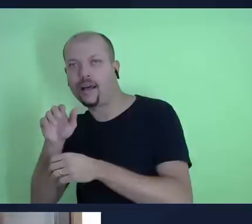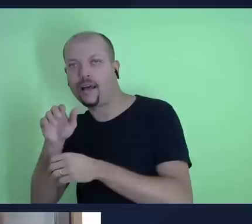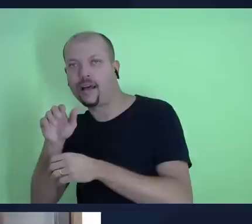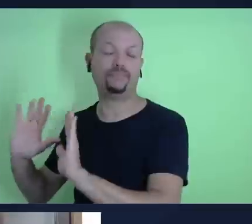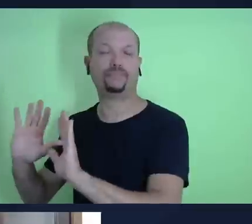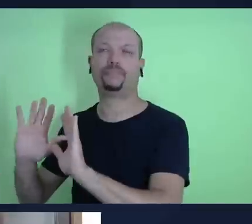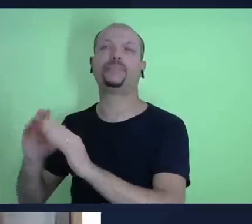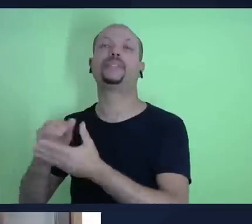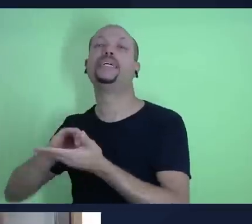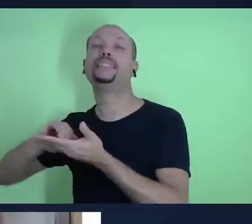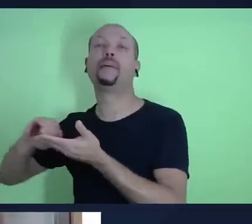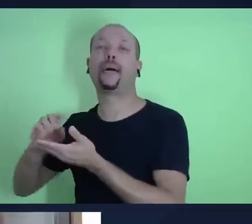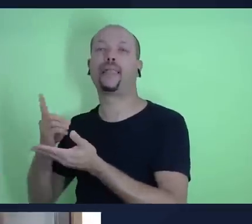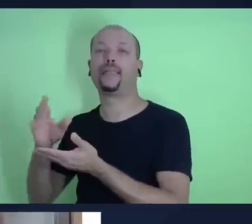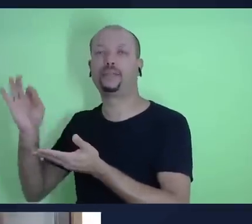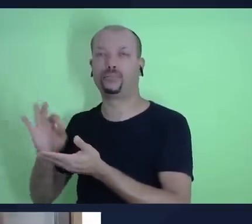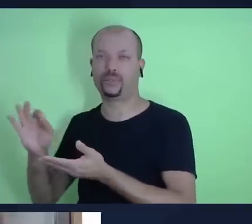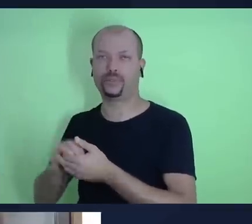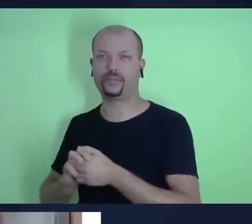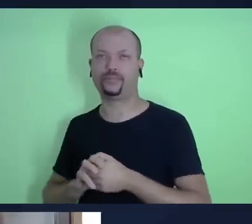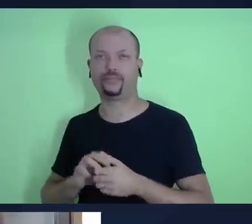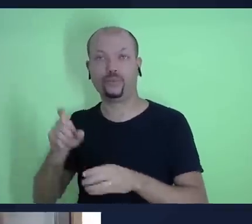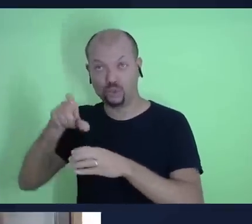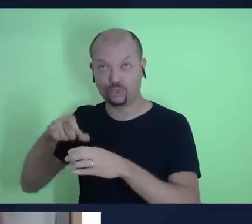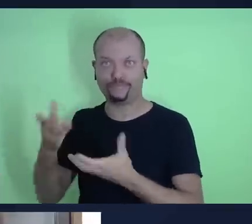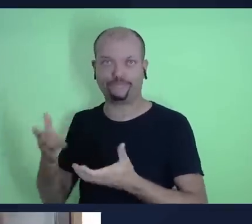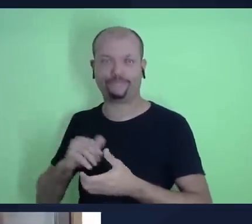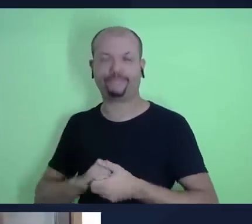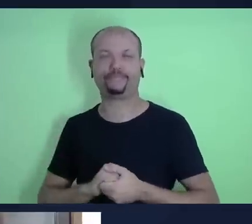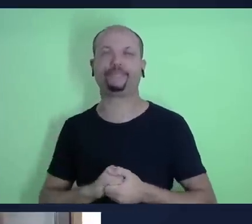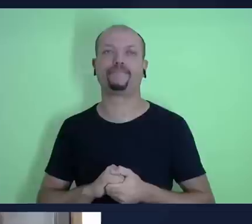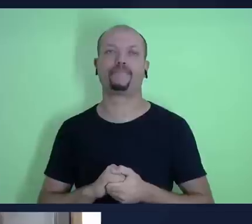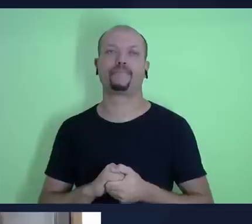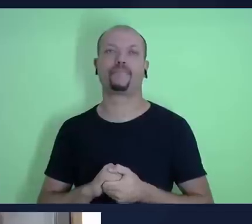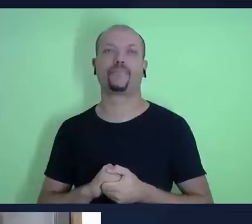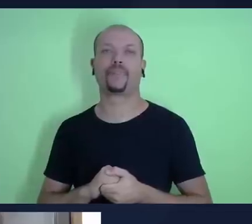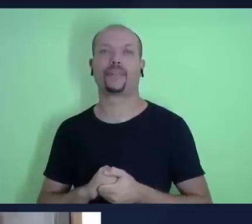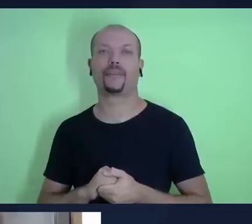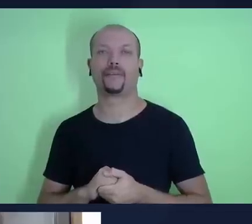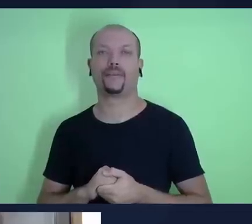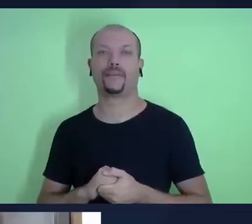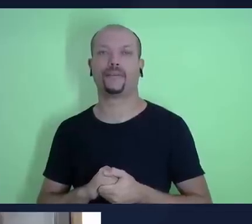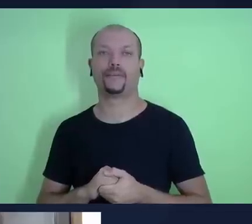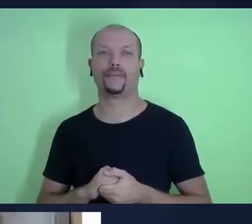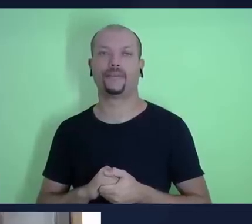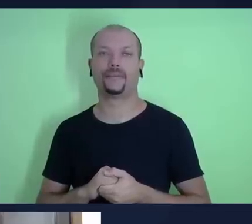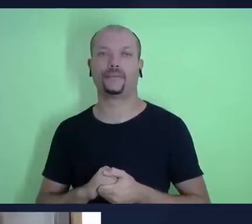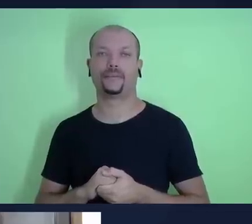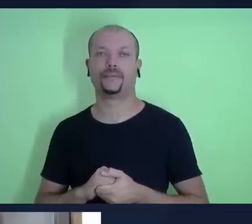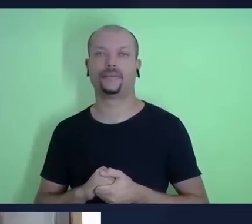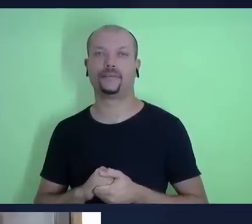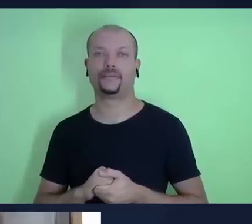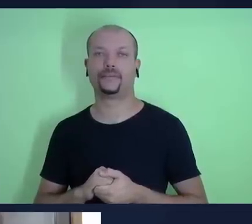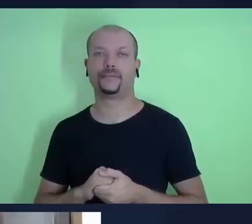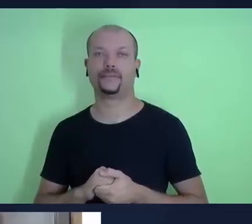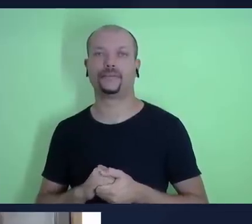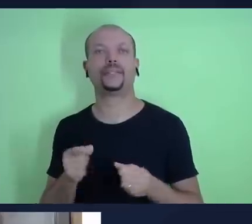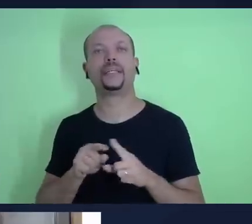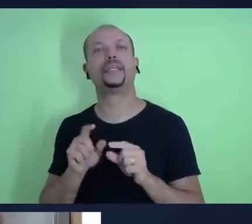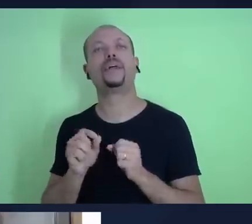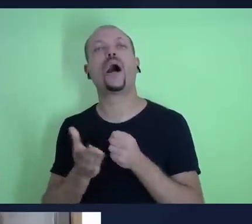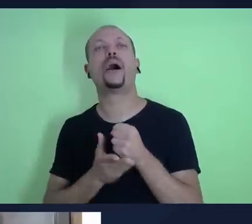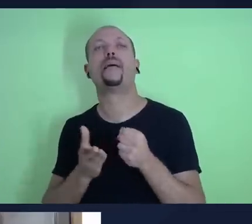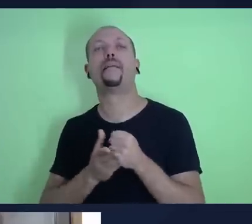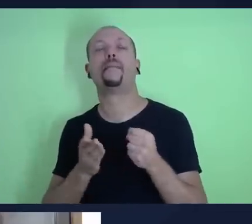o dízimo certo é e aí qual é a base de